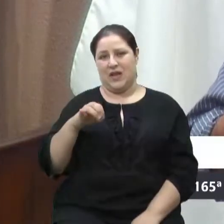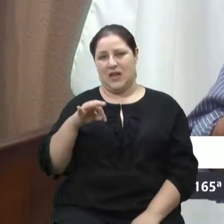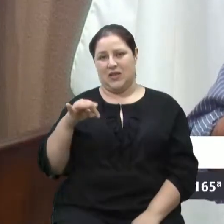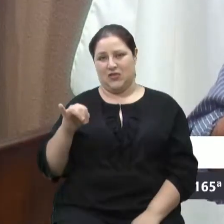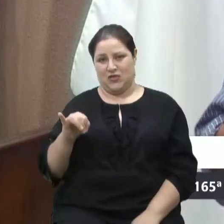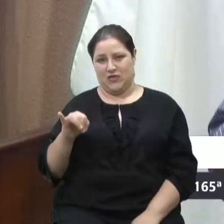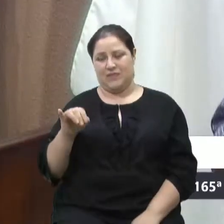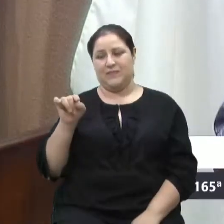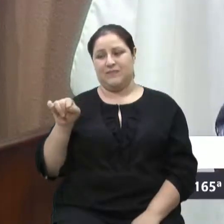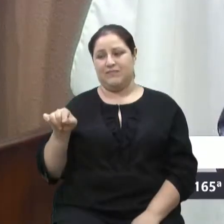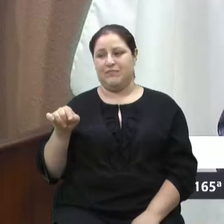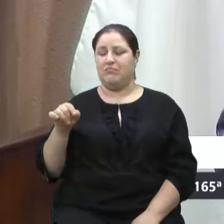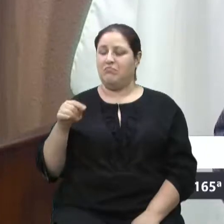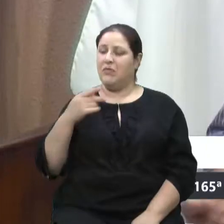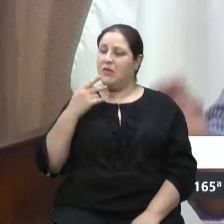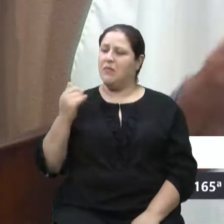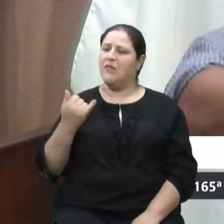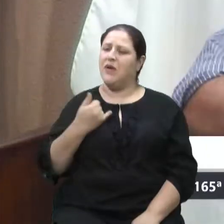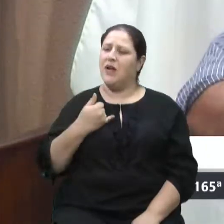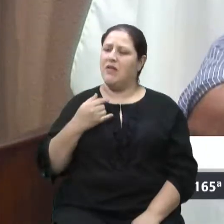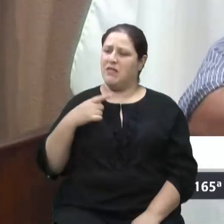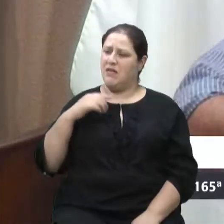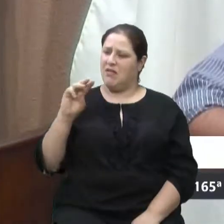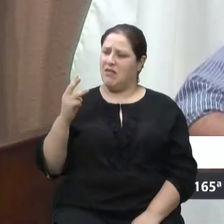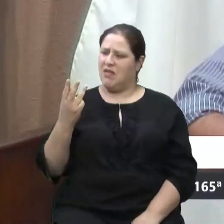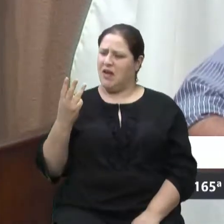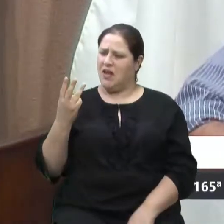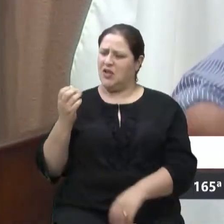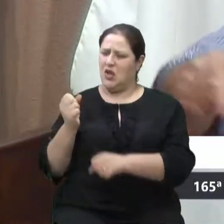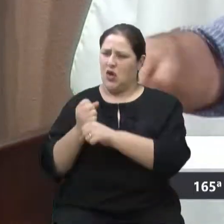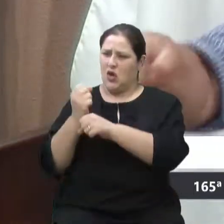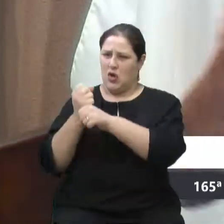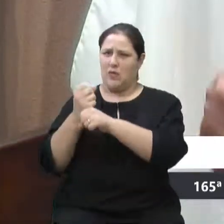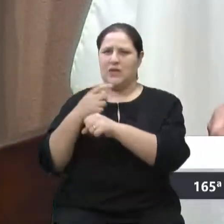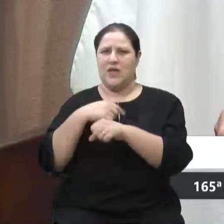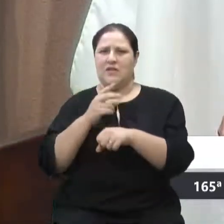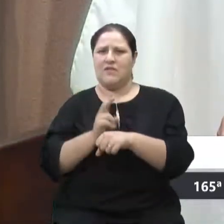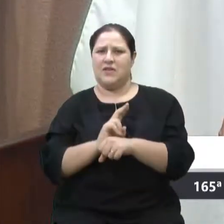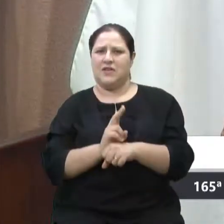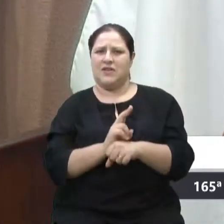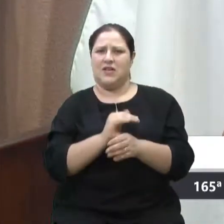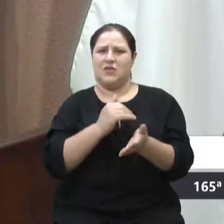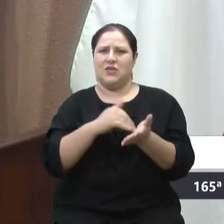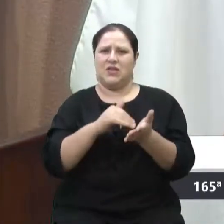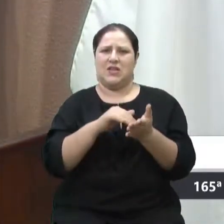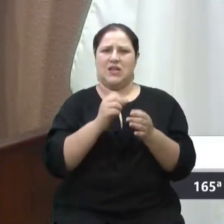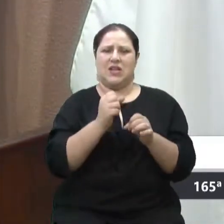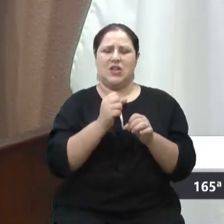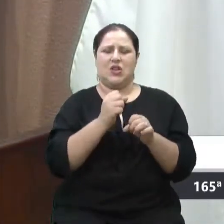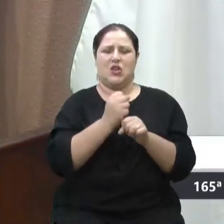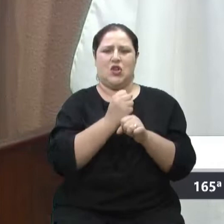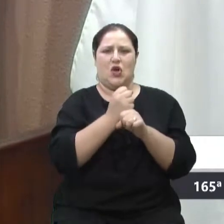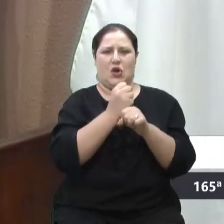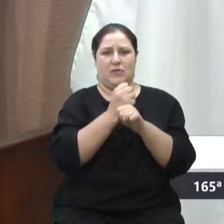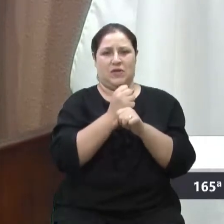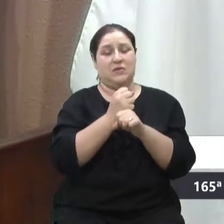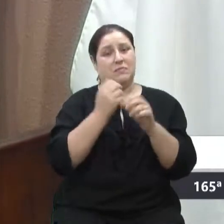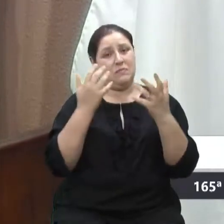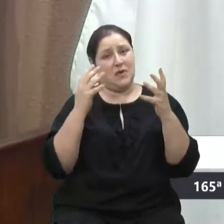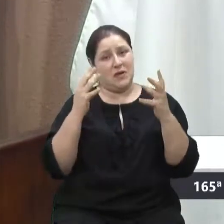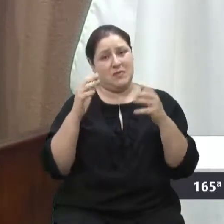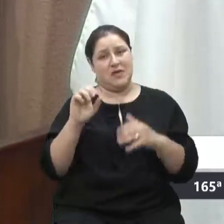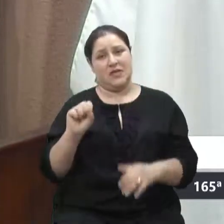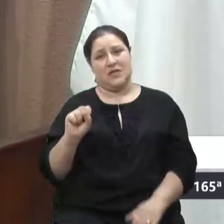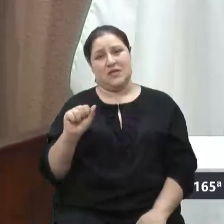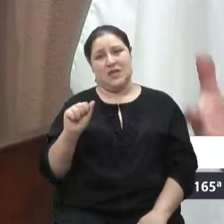obras, parabéns. Mesmo sendo fiscalizado pela Secretaria de Obras, parabéns que a Samae está pagando três obras